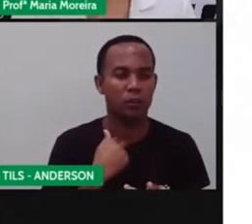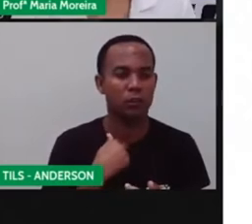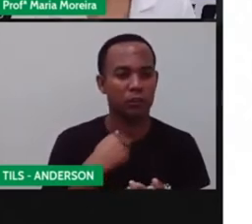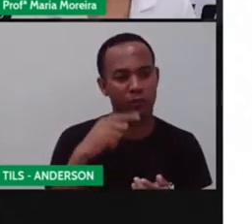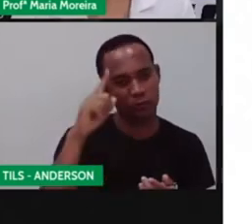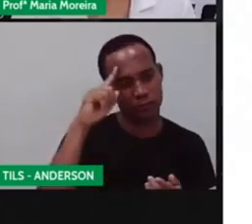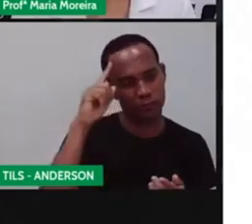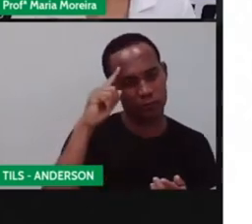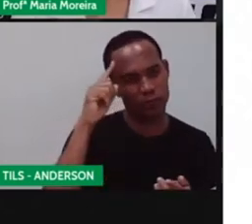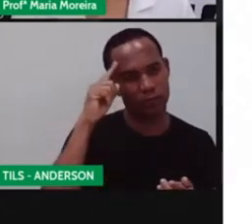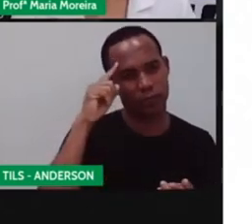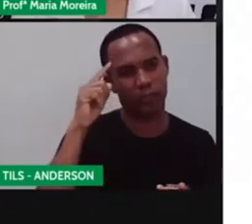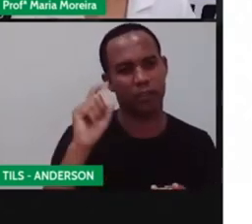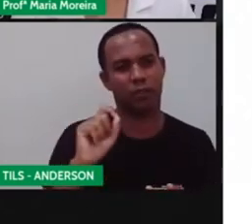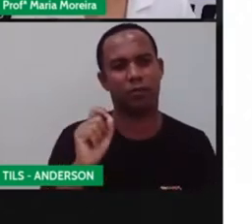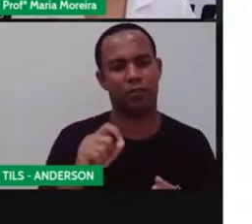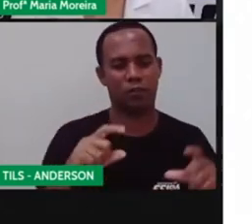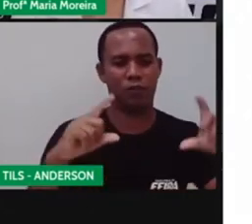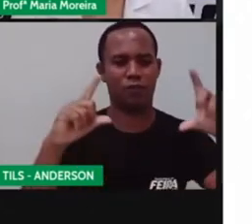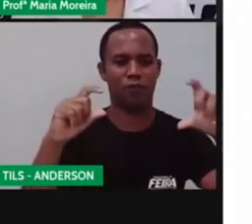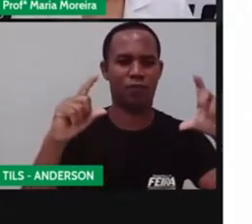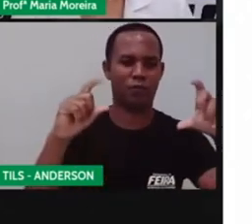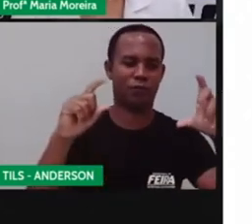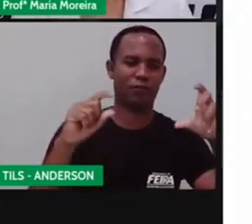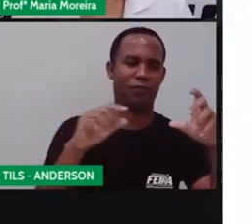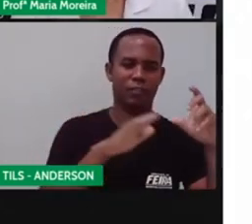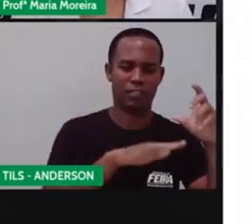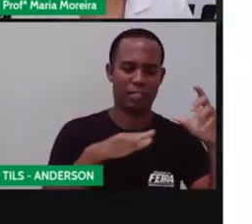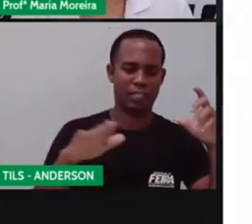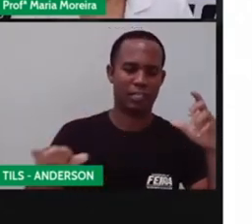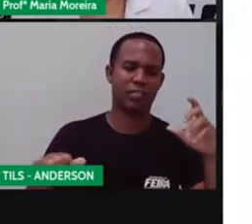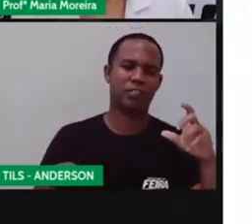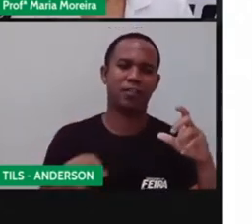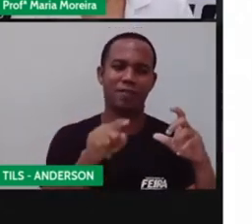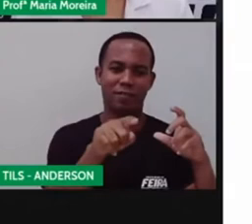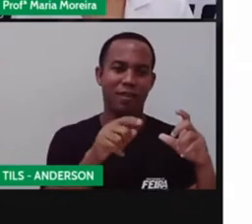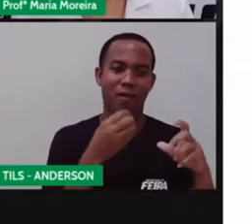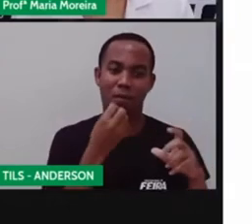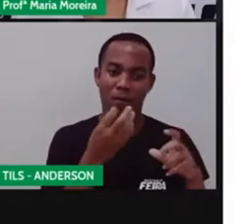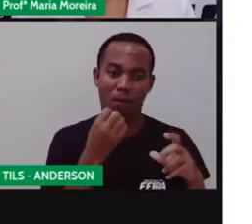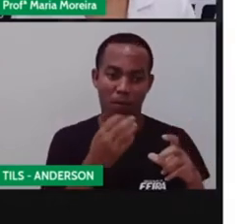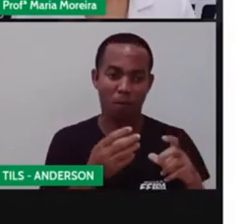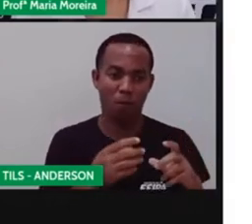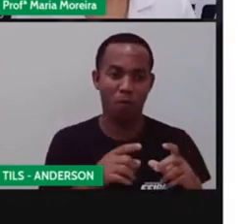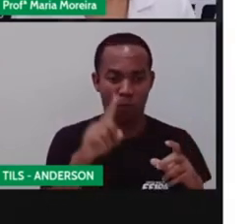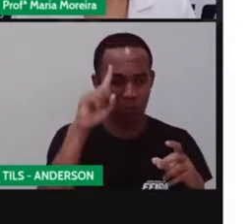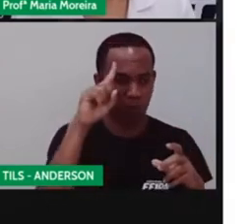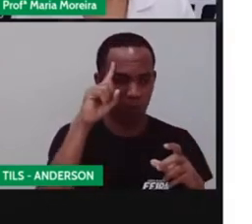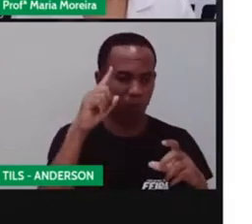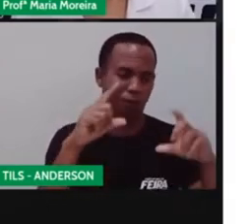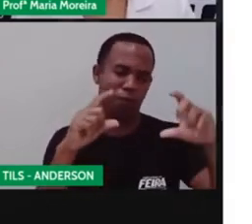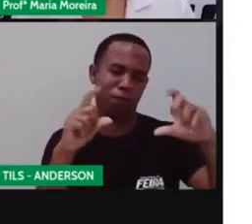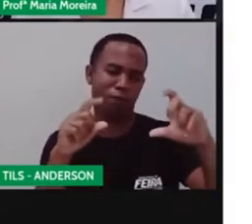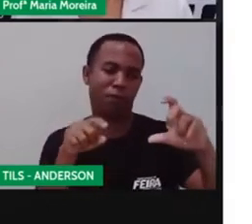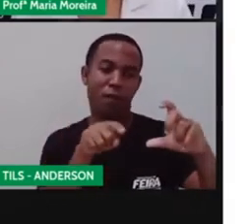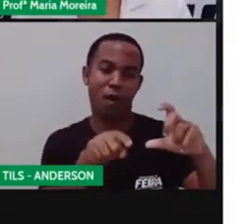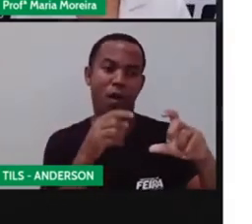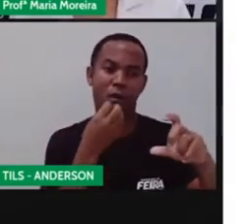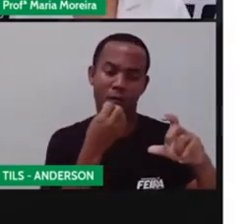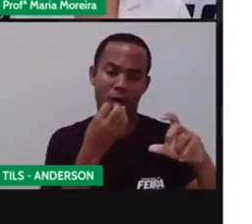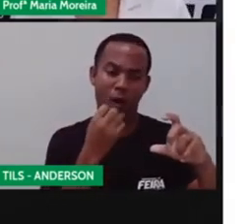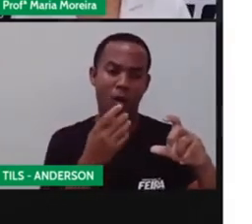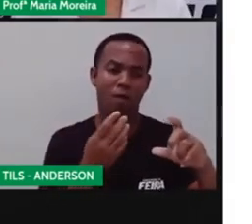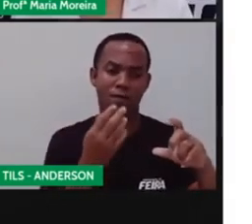à publicidade que incentive a criança a consumir determinado produto ou serviço fazendo uso de